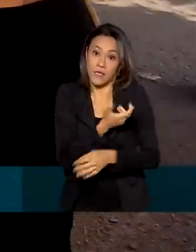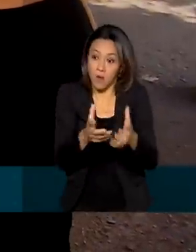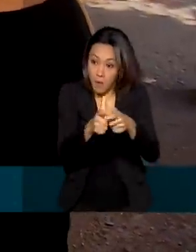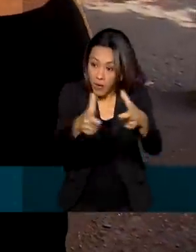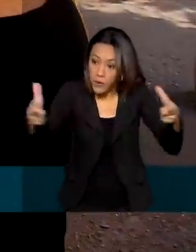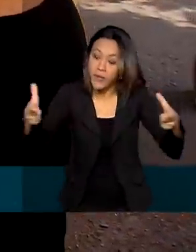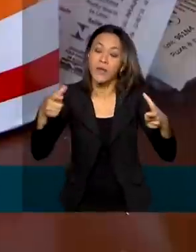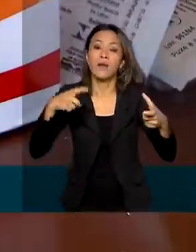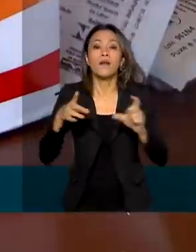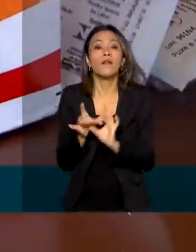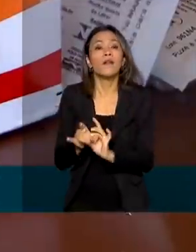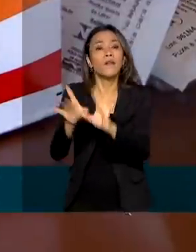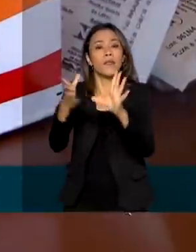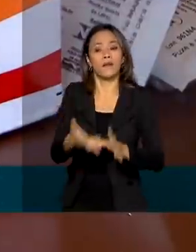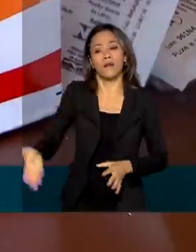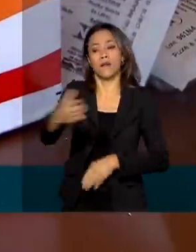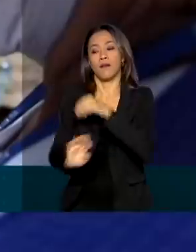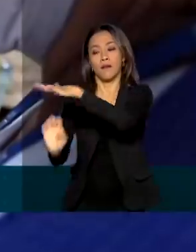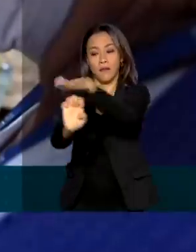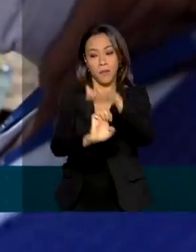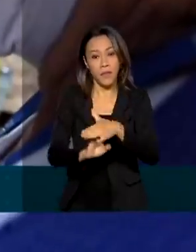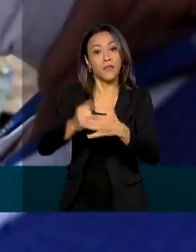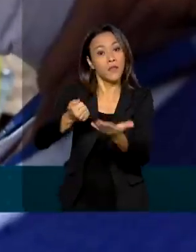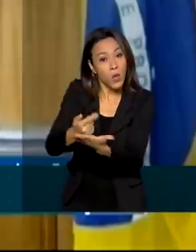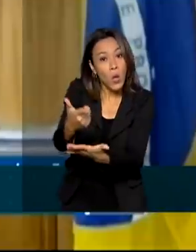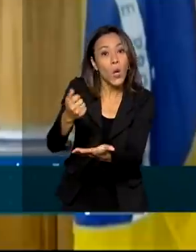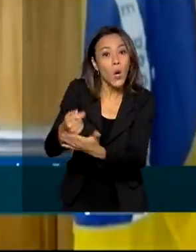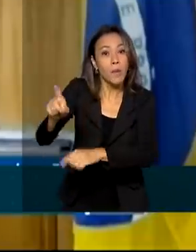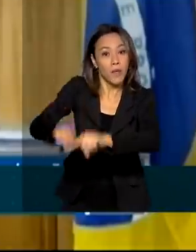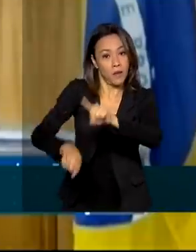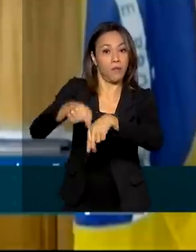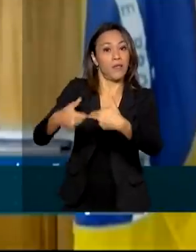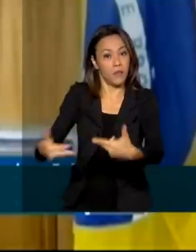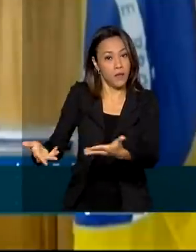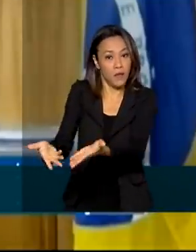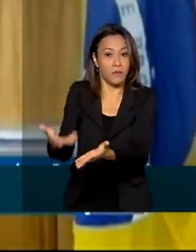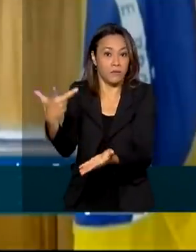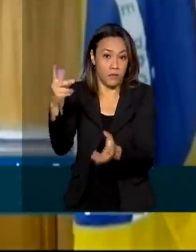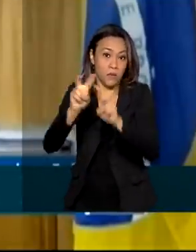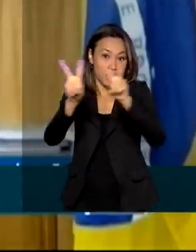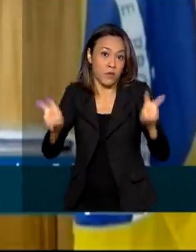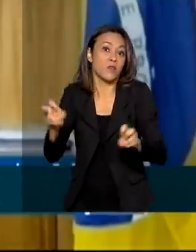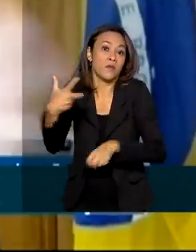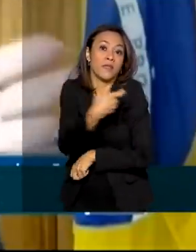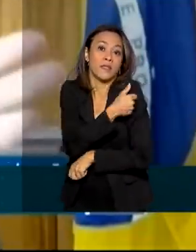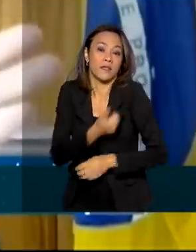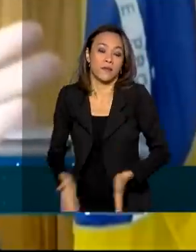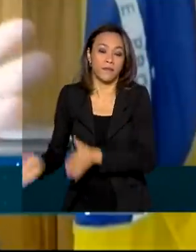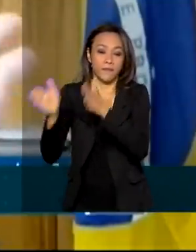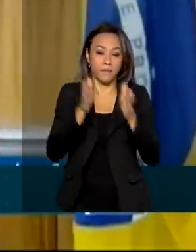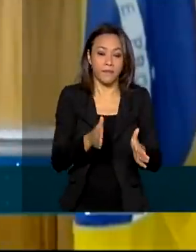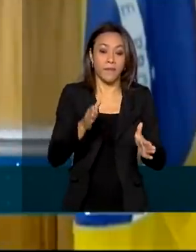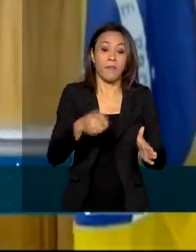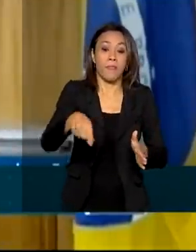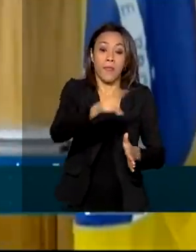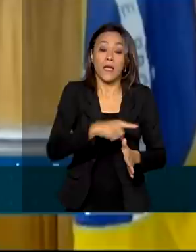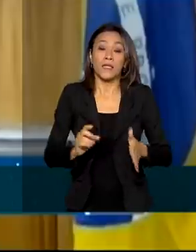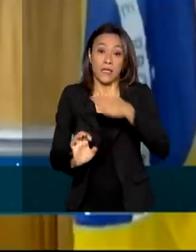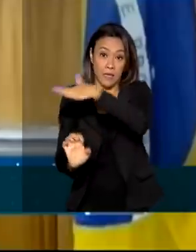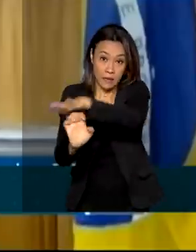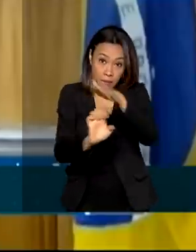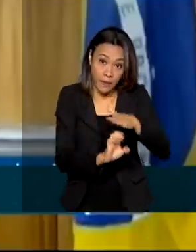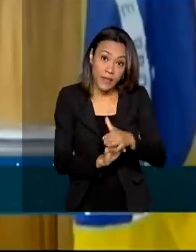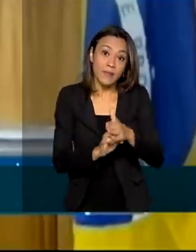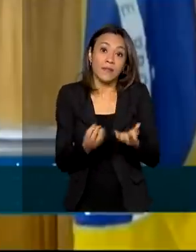liberdade para que o setor privado compre imunizantes. Se o setor privado der vacinas, as primeiras